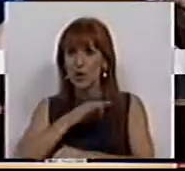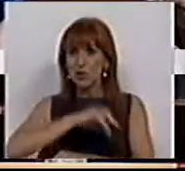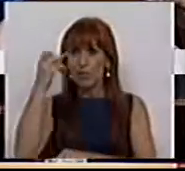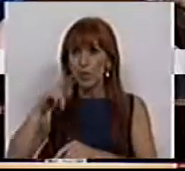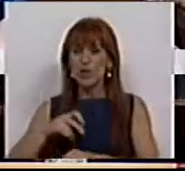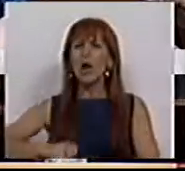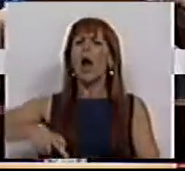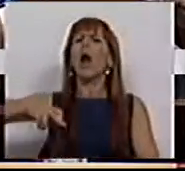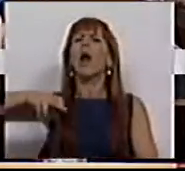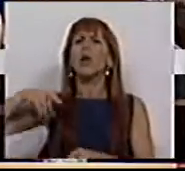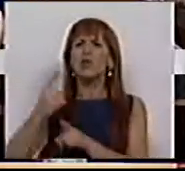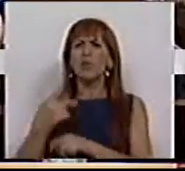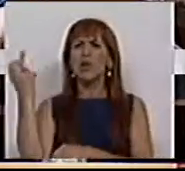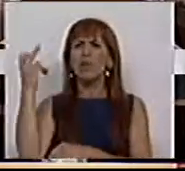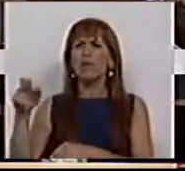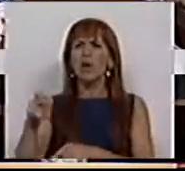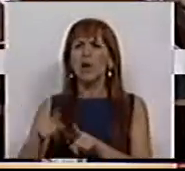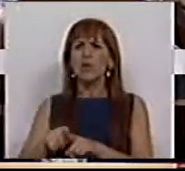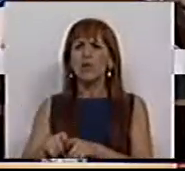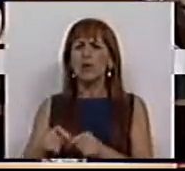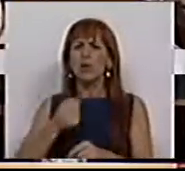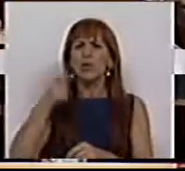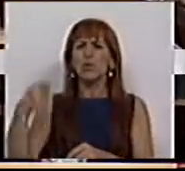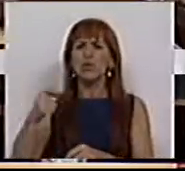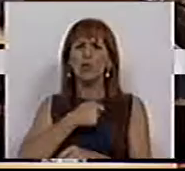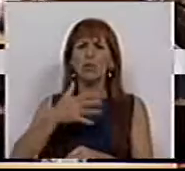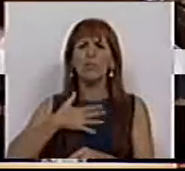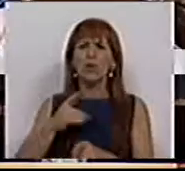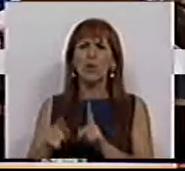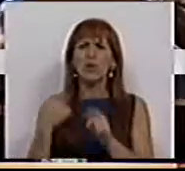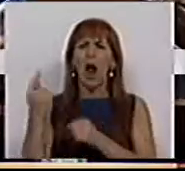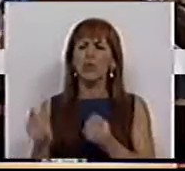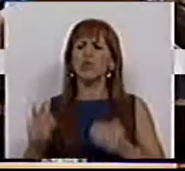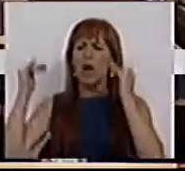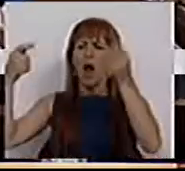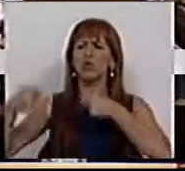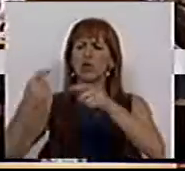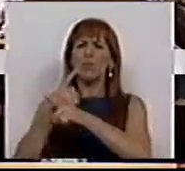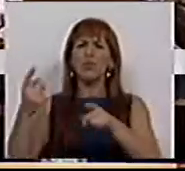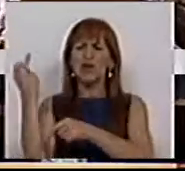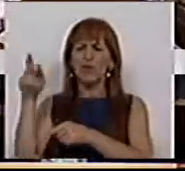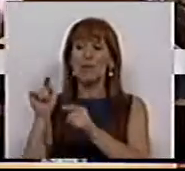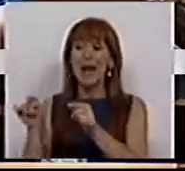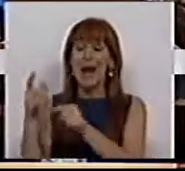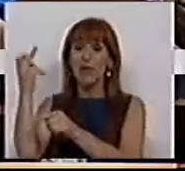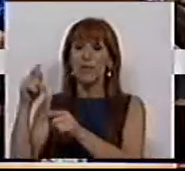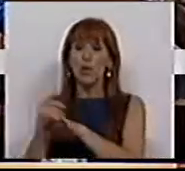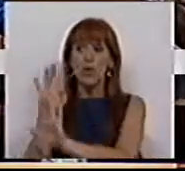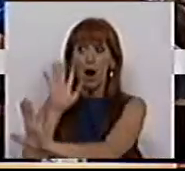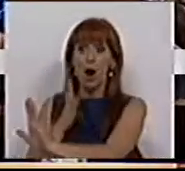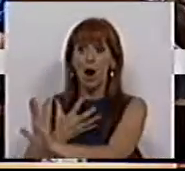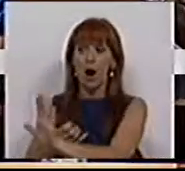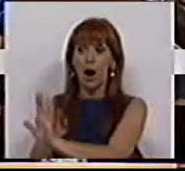pensões milionárias, porque é que a reforma dos banqueiros, porque é que a reforma dos altos gestores, porque é que essas reformas são